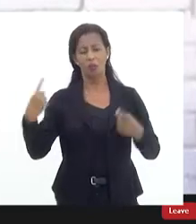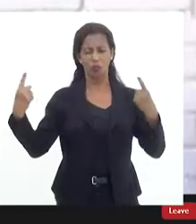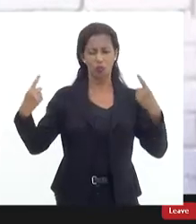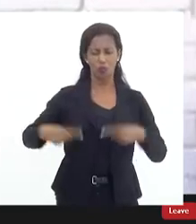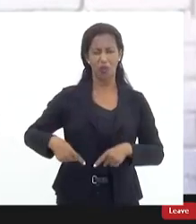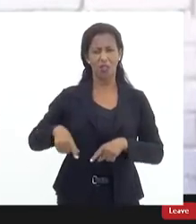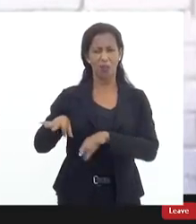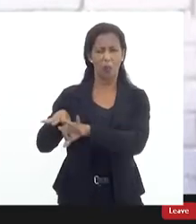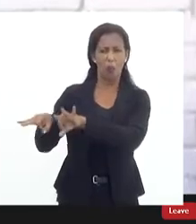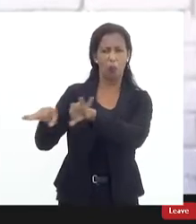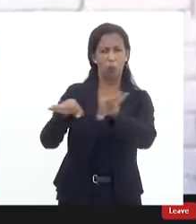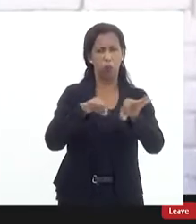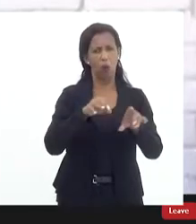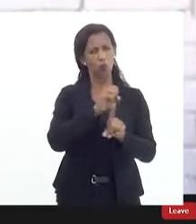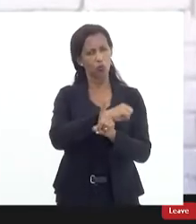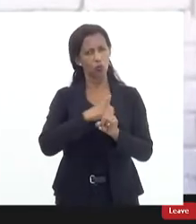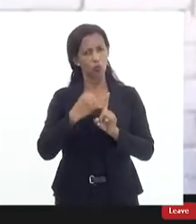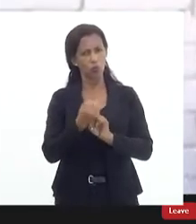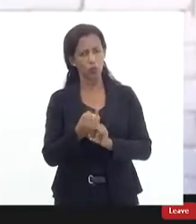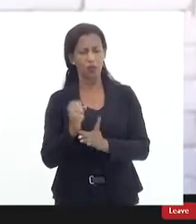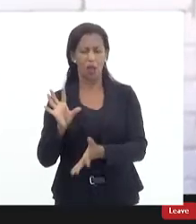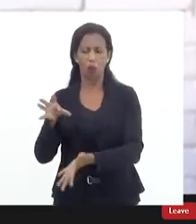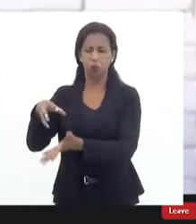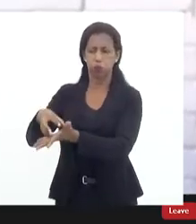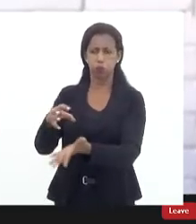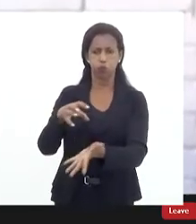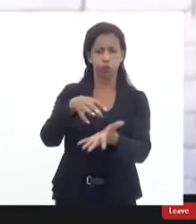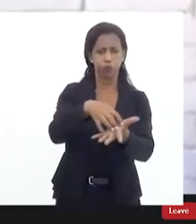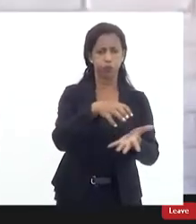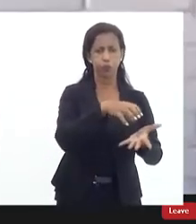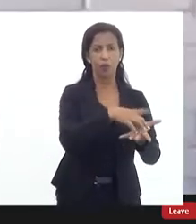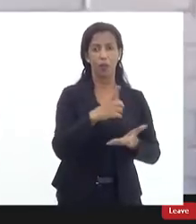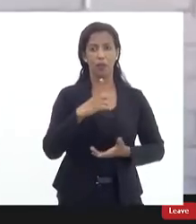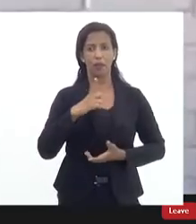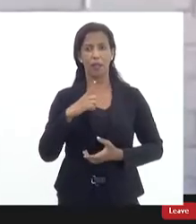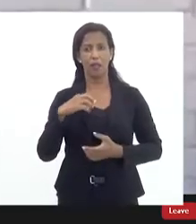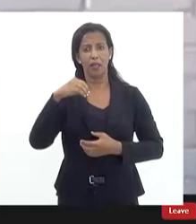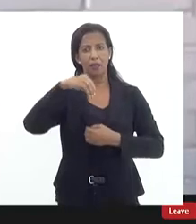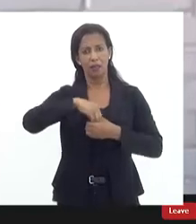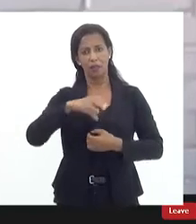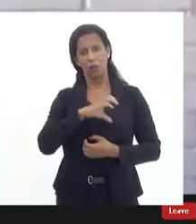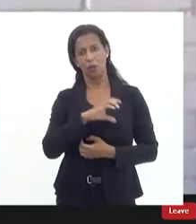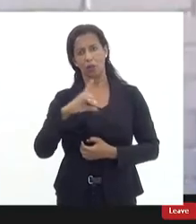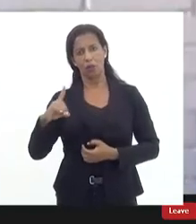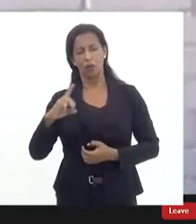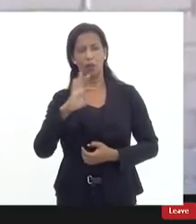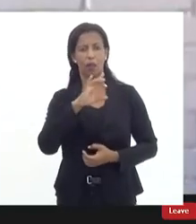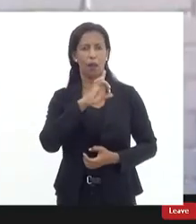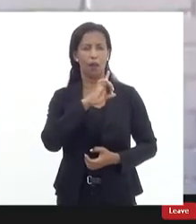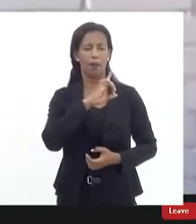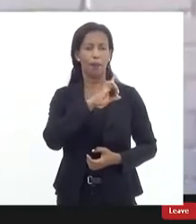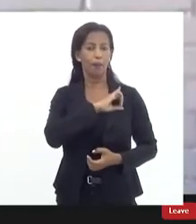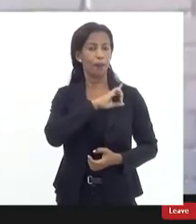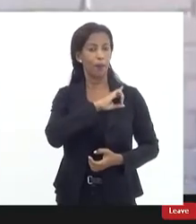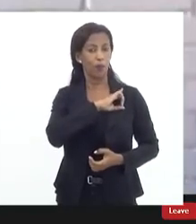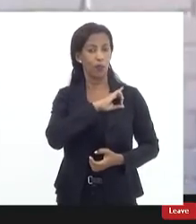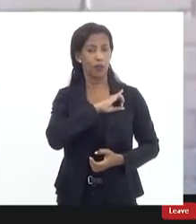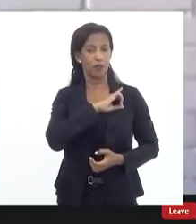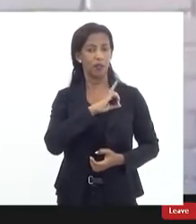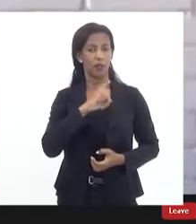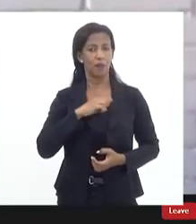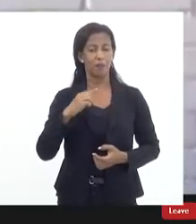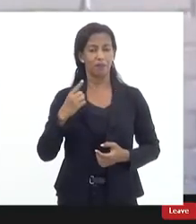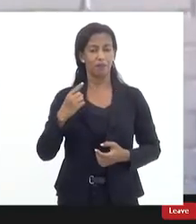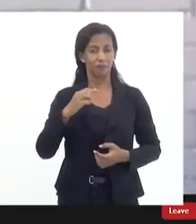projetos sociais colocados dentro do bojo da coordenadoria da polícia militar tem dificuldade de executar